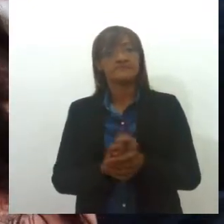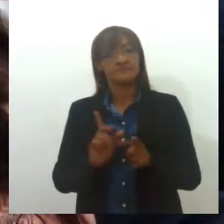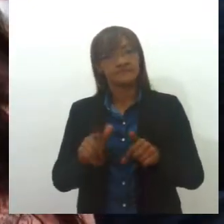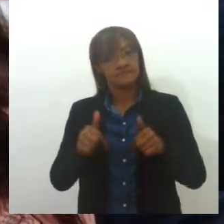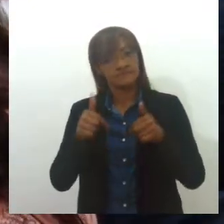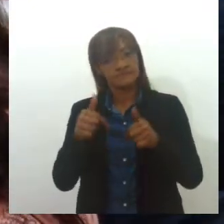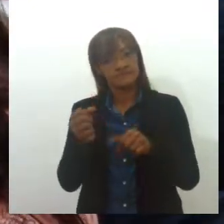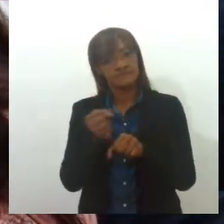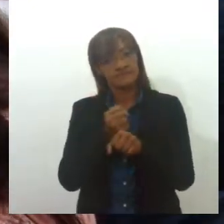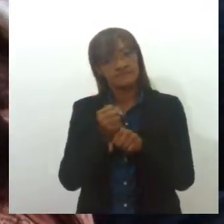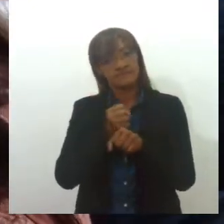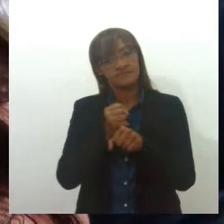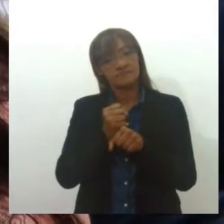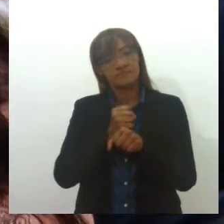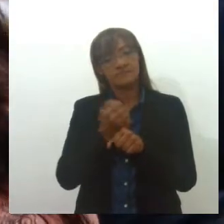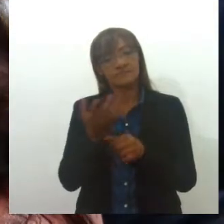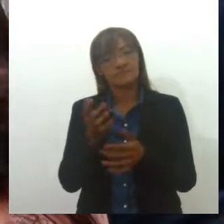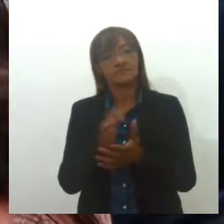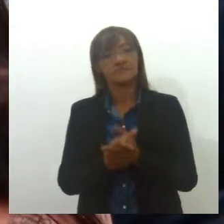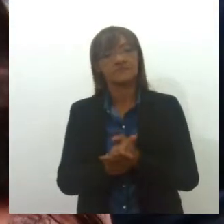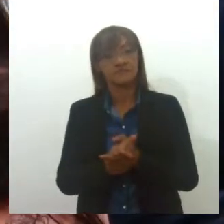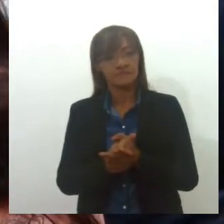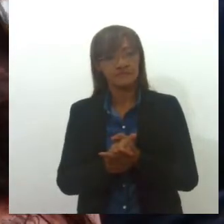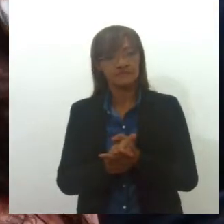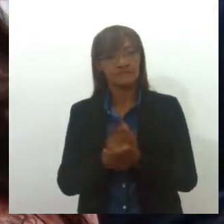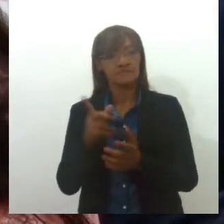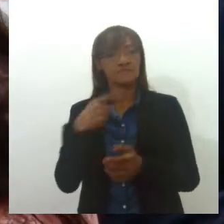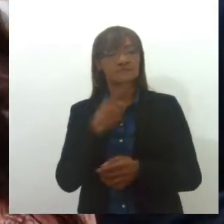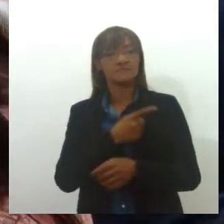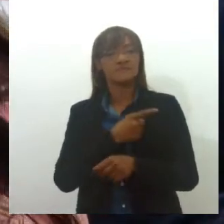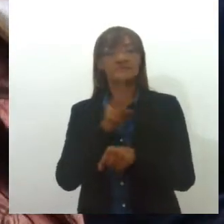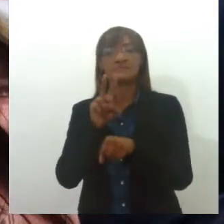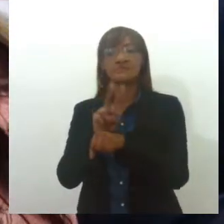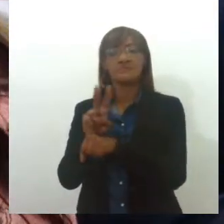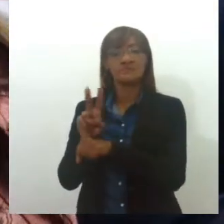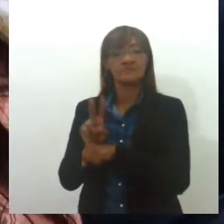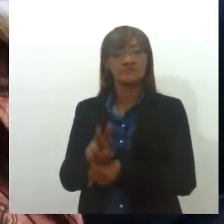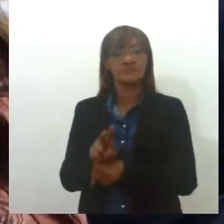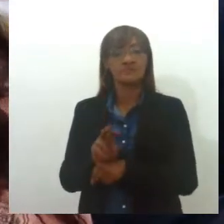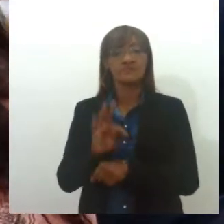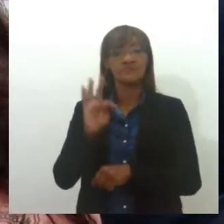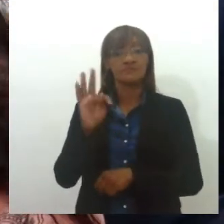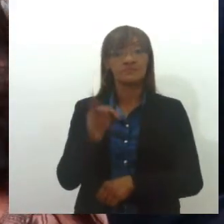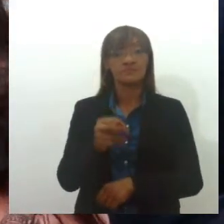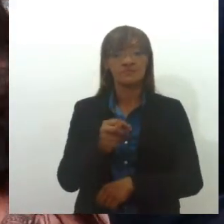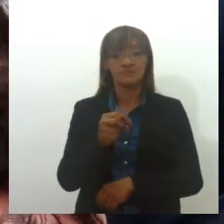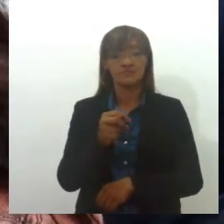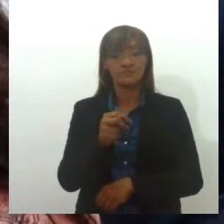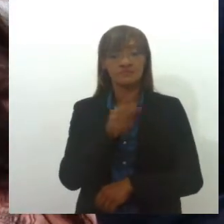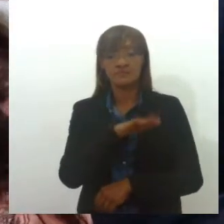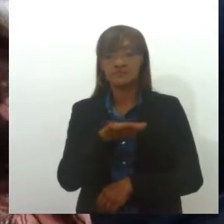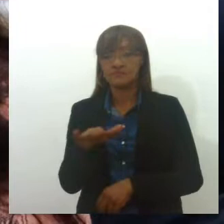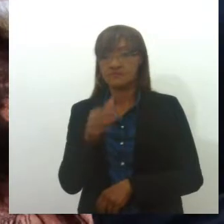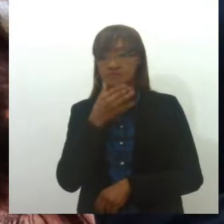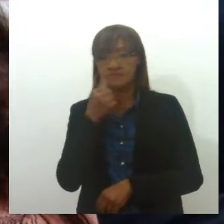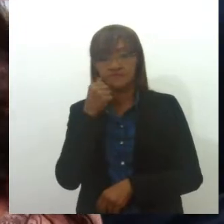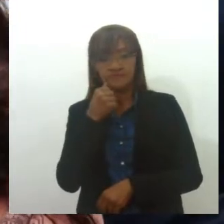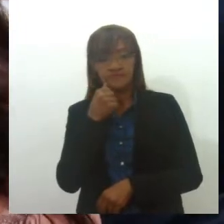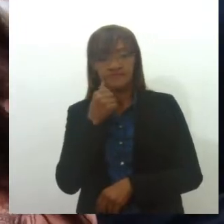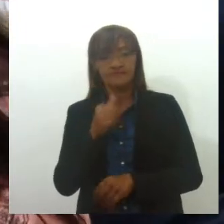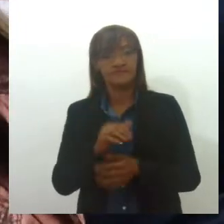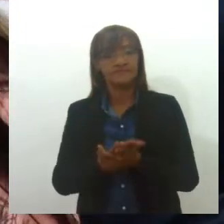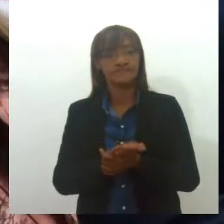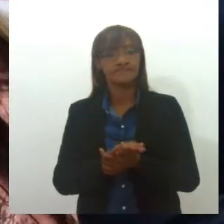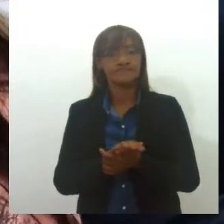anos, é uma luta constante, mas nós temos que proteger nossos meninos e nossas meninas. Mas alguns